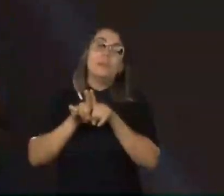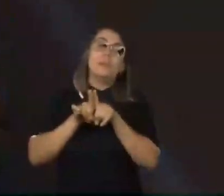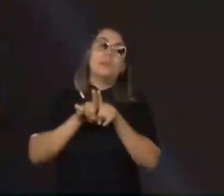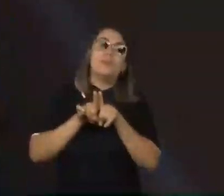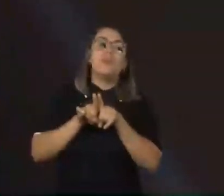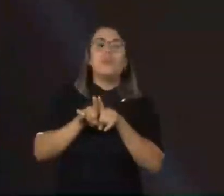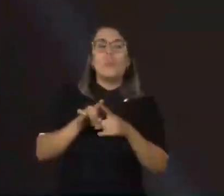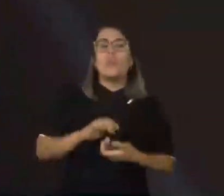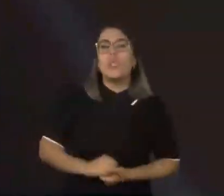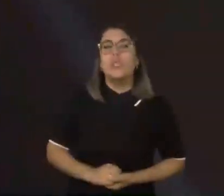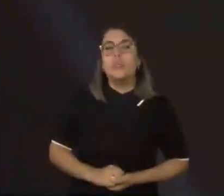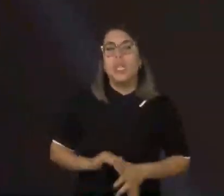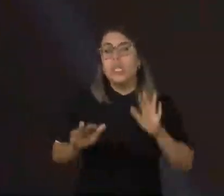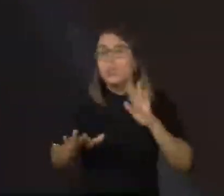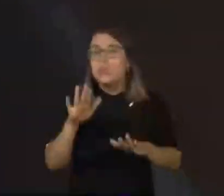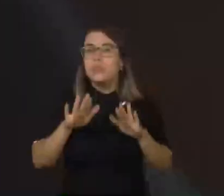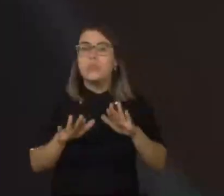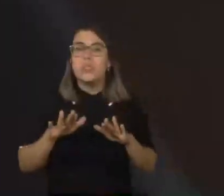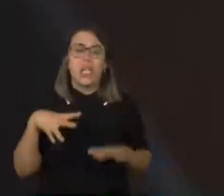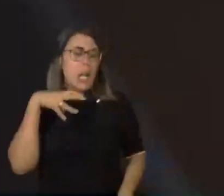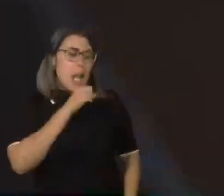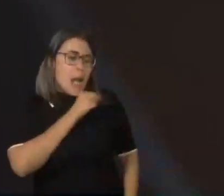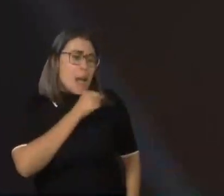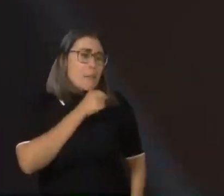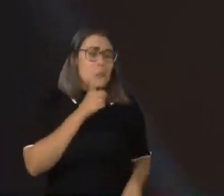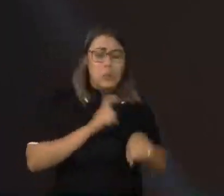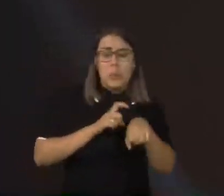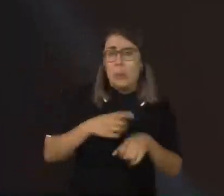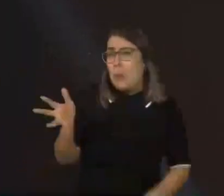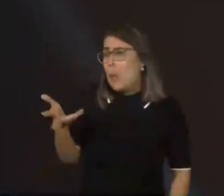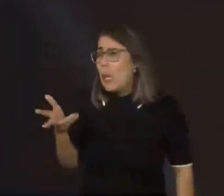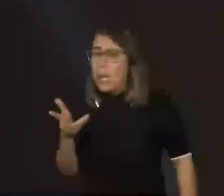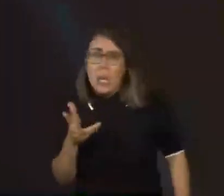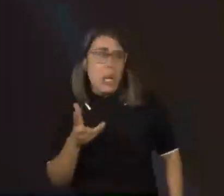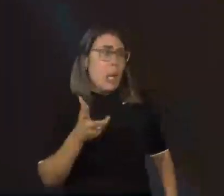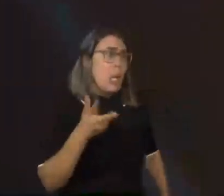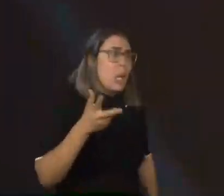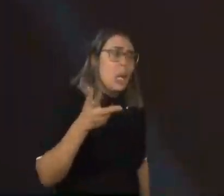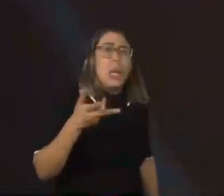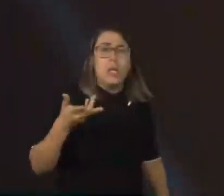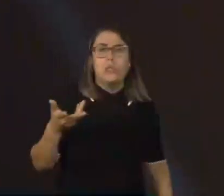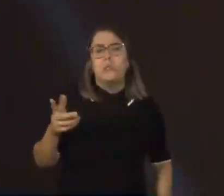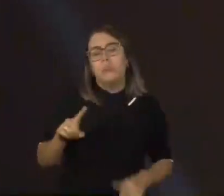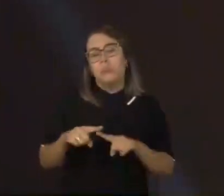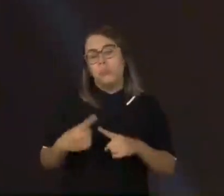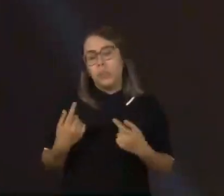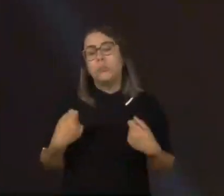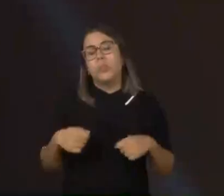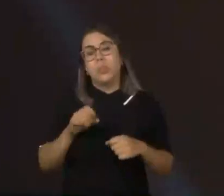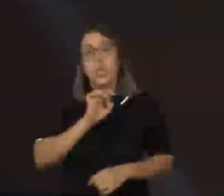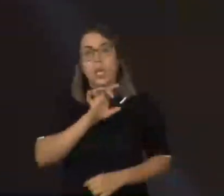Às vezes, a gente está num mundo de rapidez, de tudo tem pressa, está tudo cronometrado, mas a gente tem que dar o